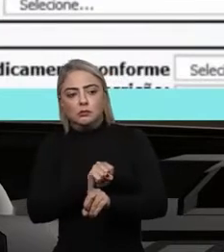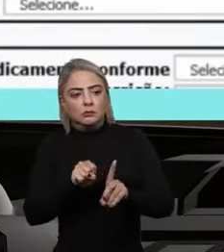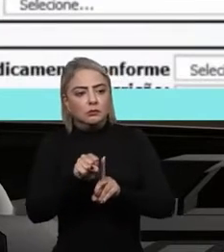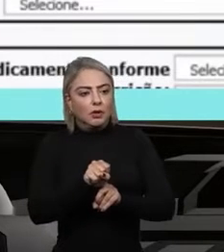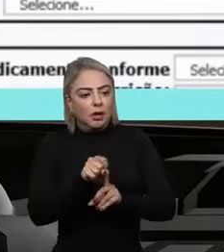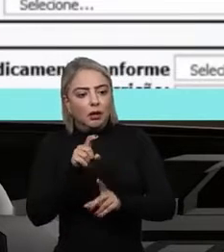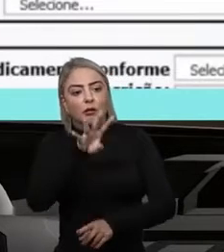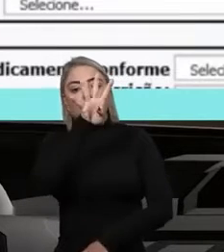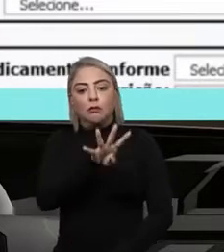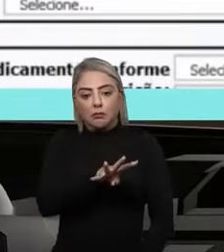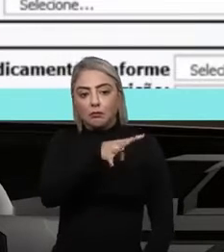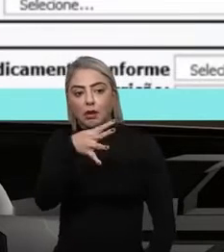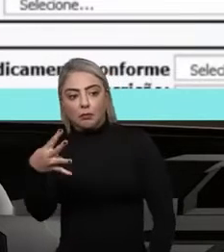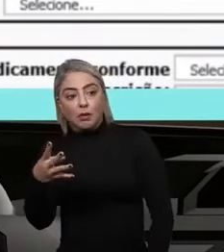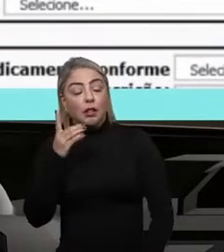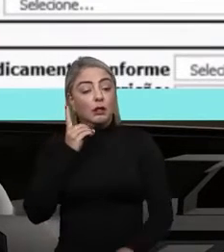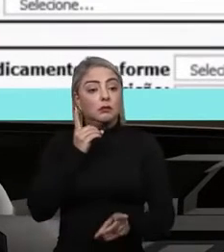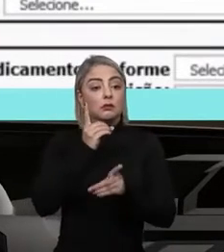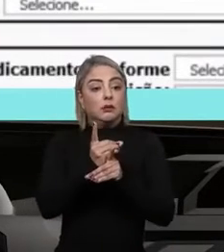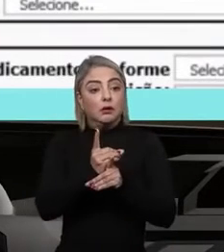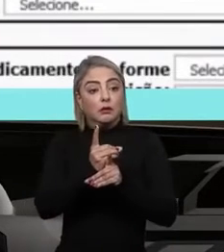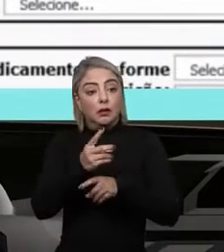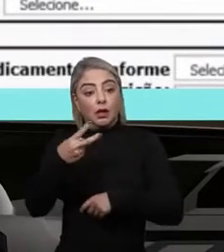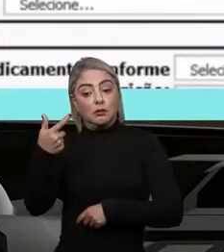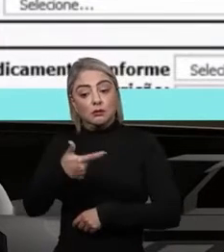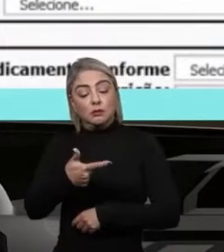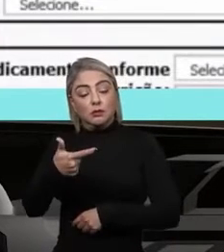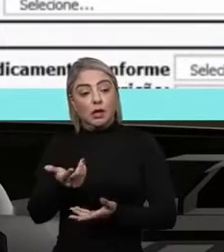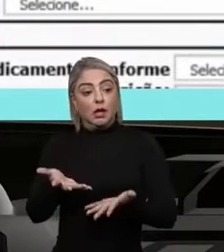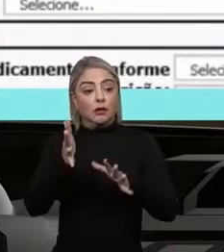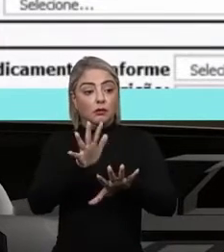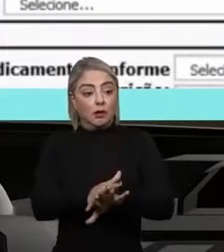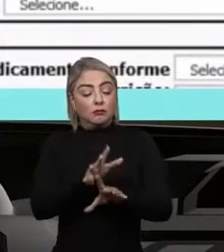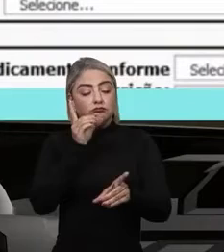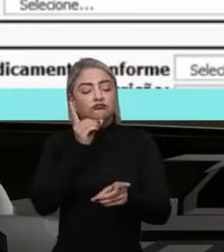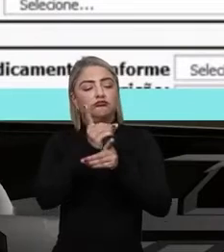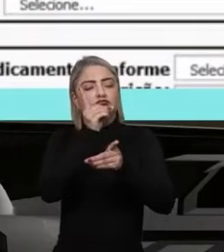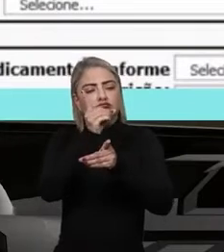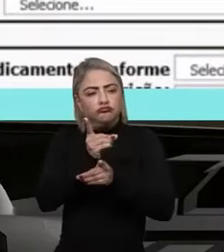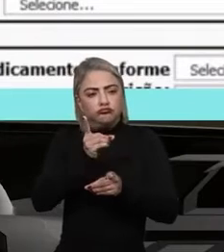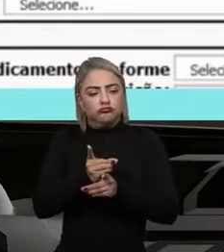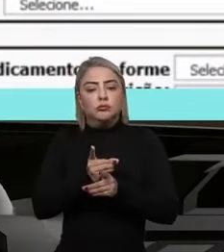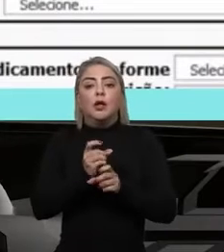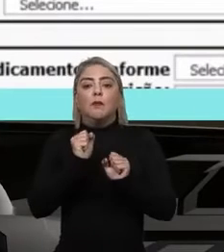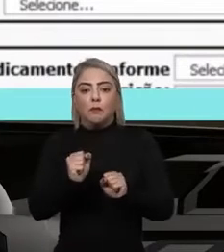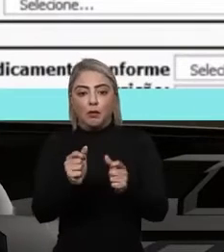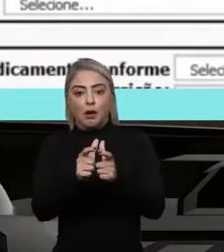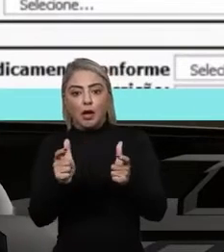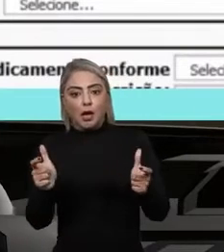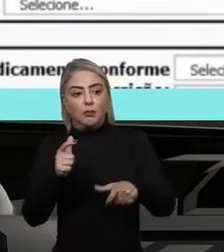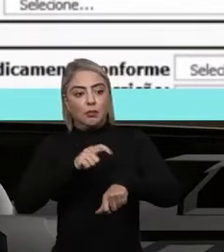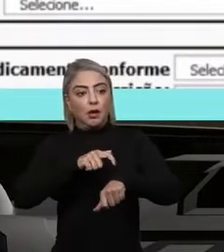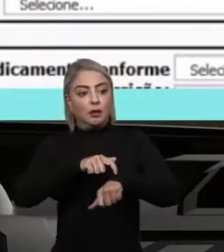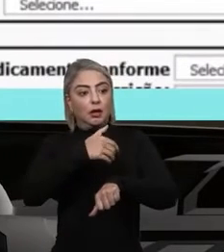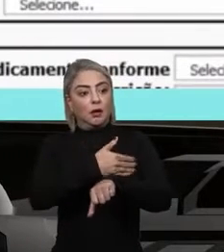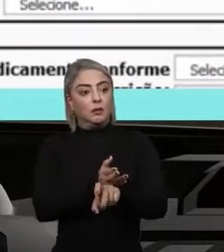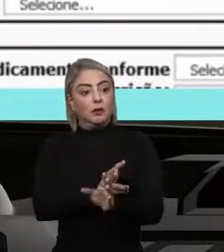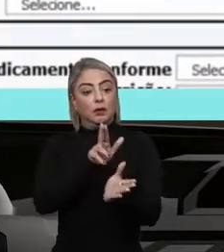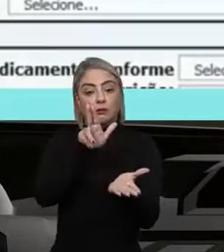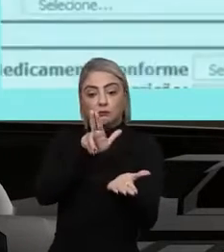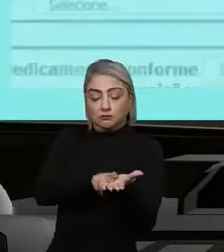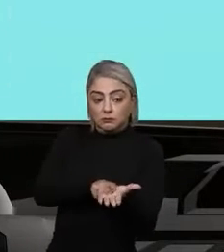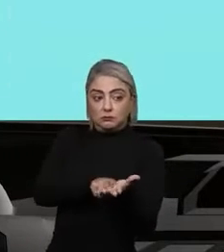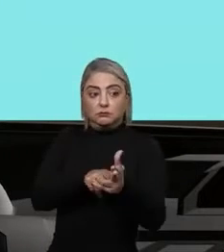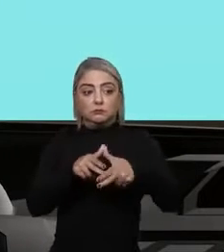mapeia, com diagnósticos secundários, a integração de diagnósticos pode aumentar o tempo de permanência de um paciente